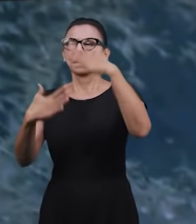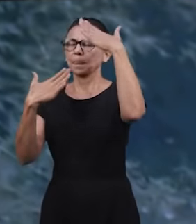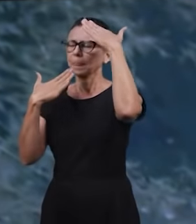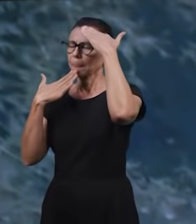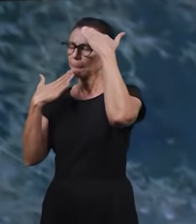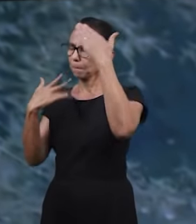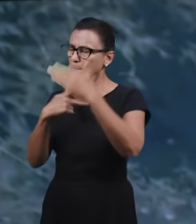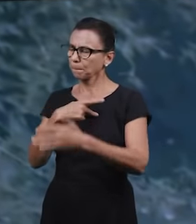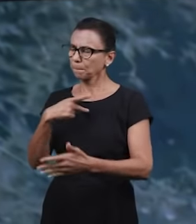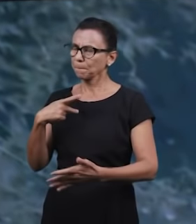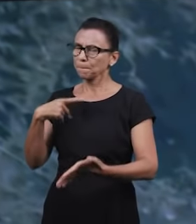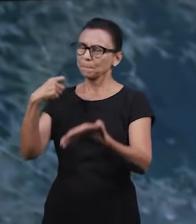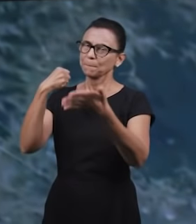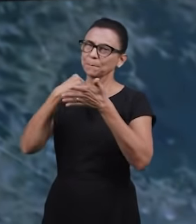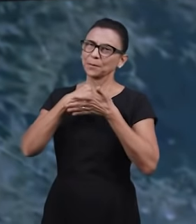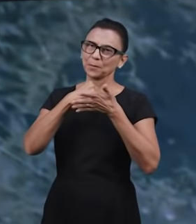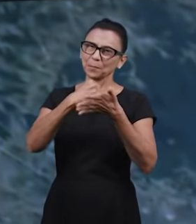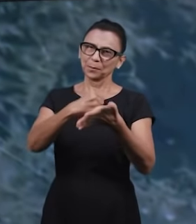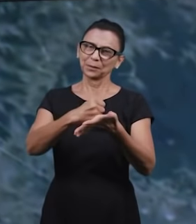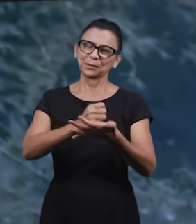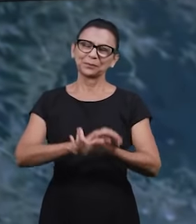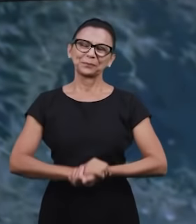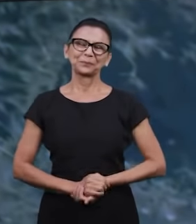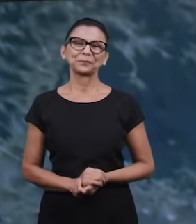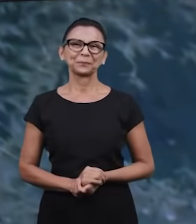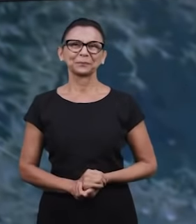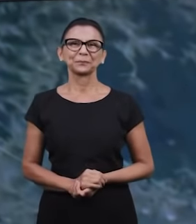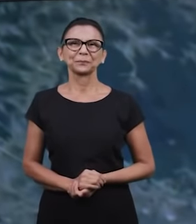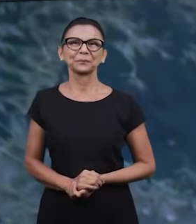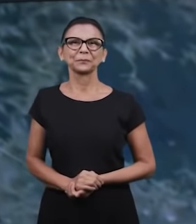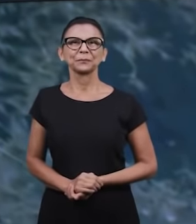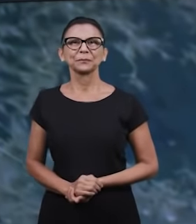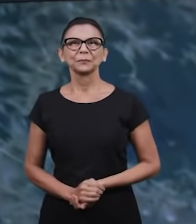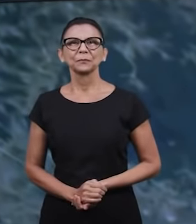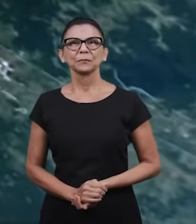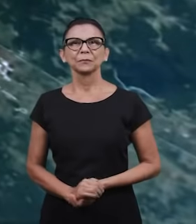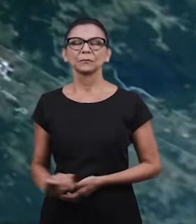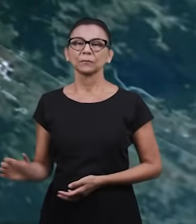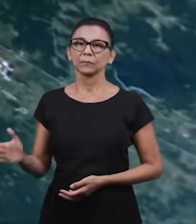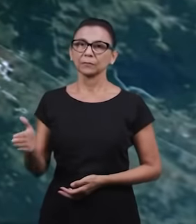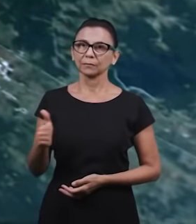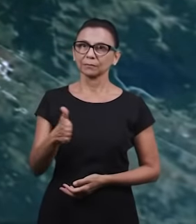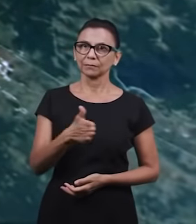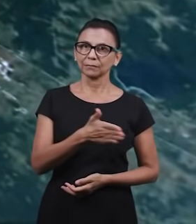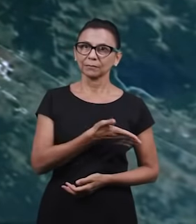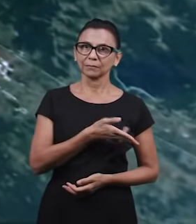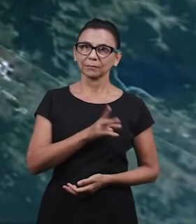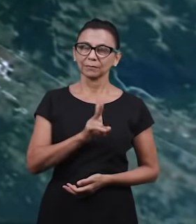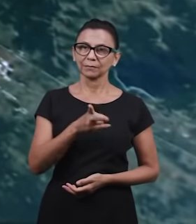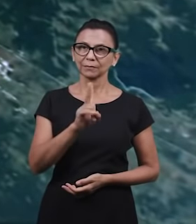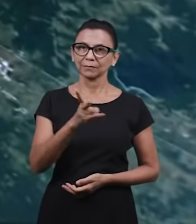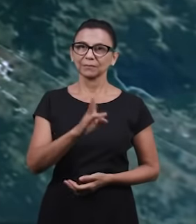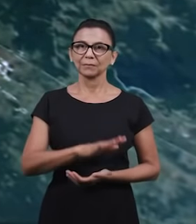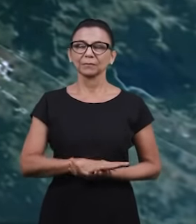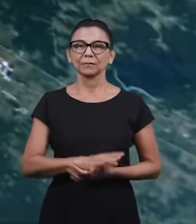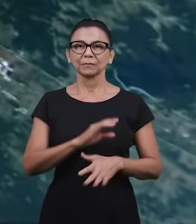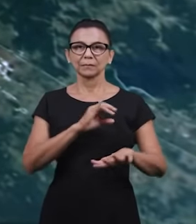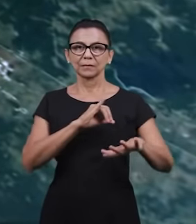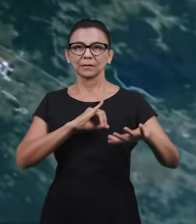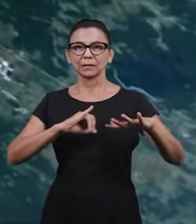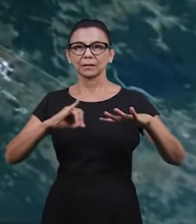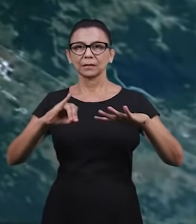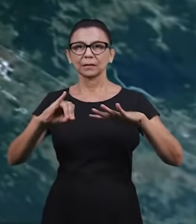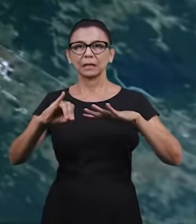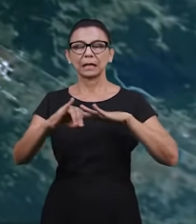Muito obrigado, pastor, pela sua colaboração. Louvado seja o nome do Senhor. Irmãos, continuando ainda na ilha de Cuba. Nós